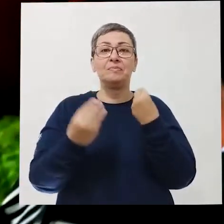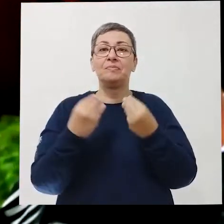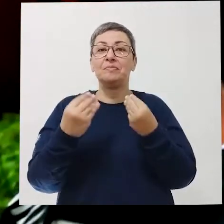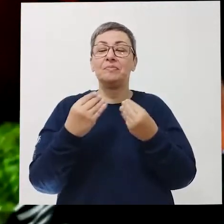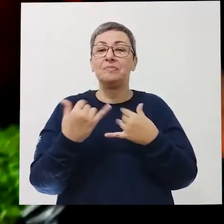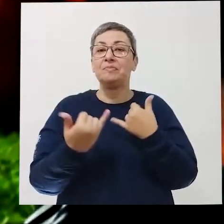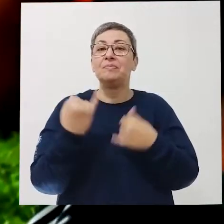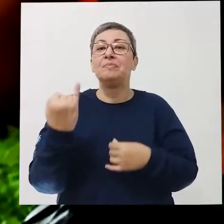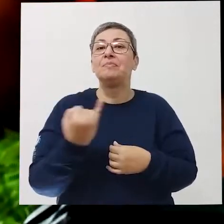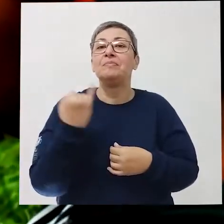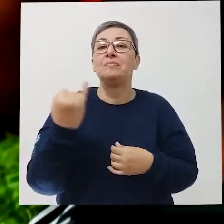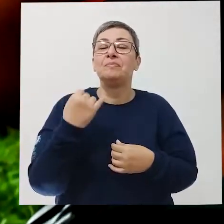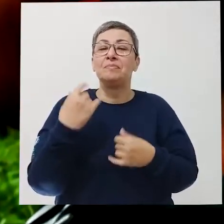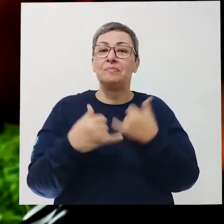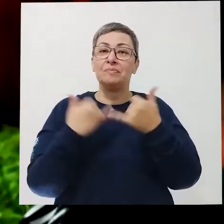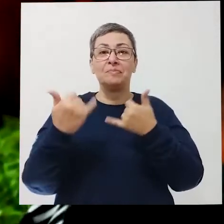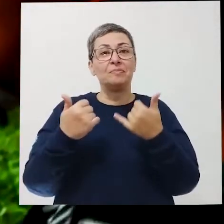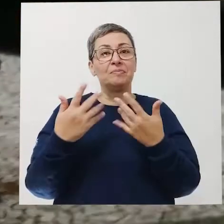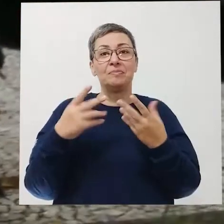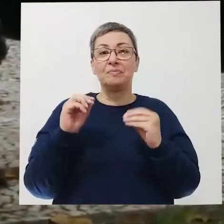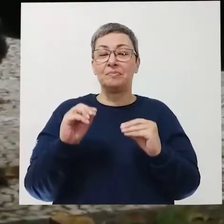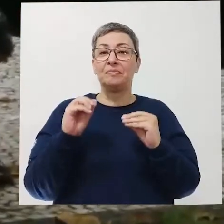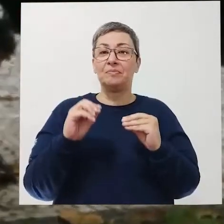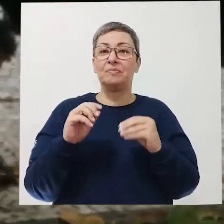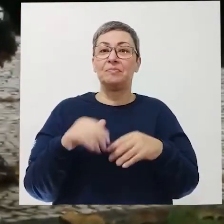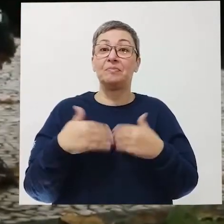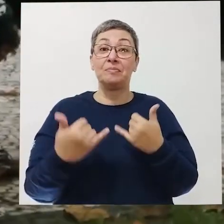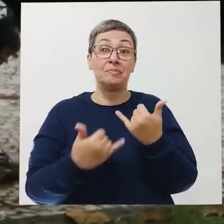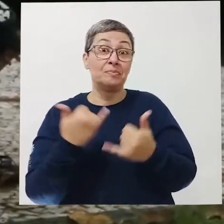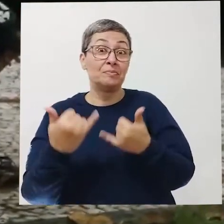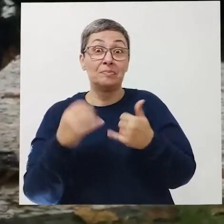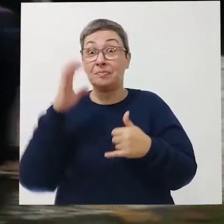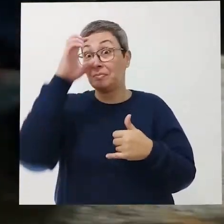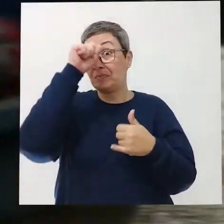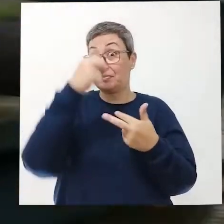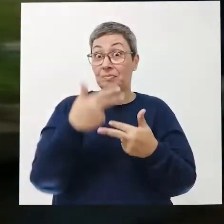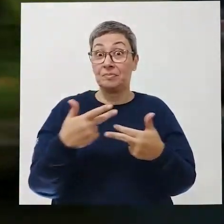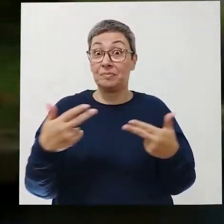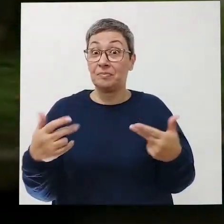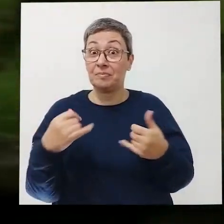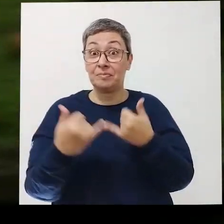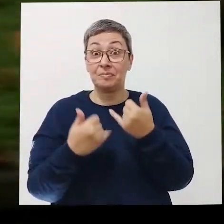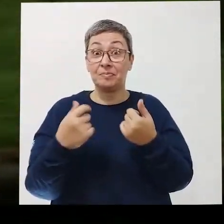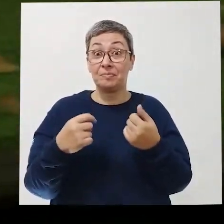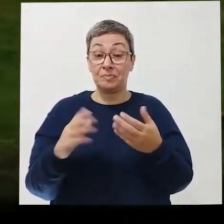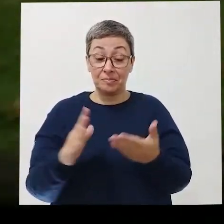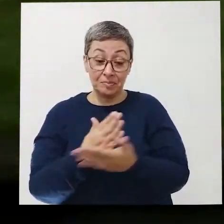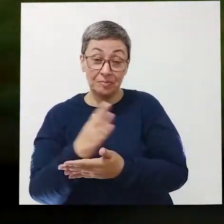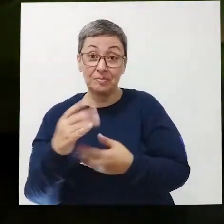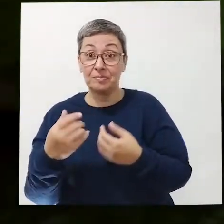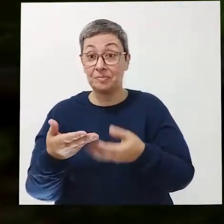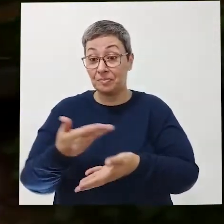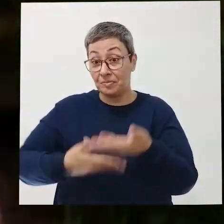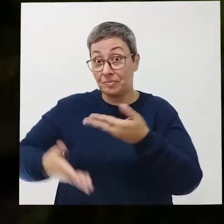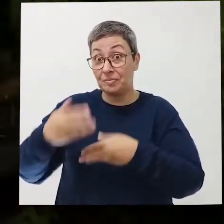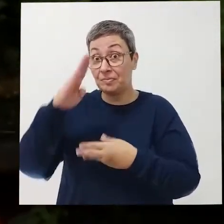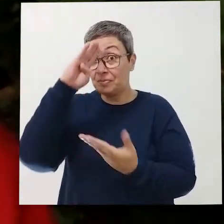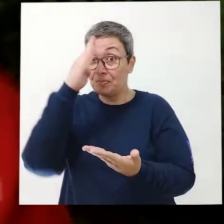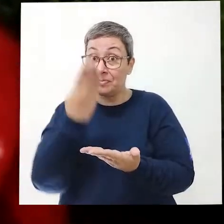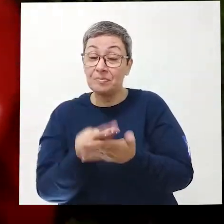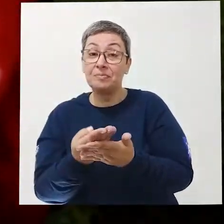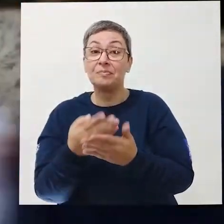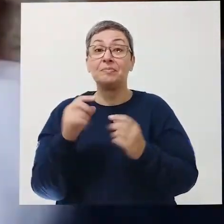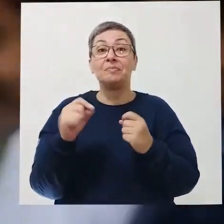E qual era essa importância de tanto brincar? Quando a gente brinca, a gente aprende um monte de coisa. Aprende a dividir os brinquedos, aprende a confiar no